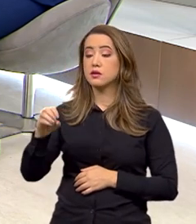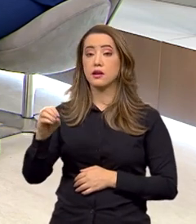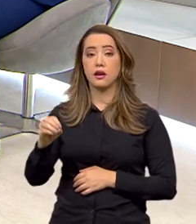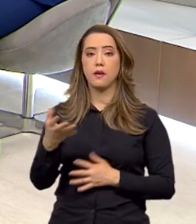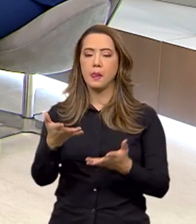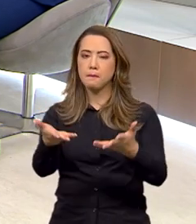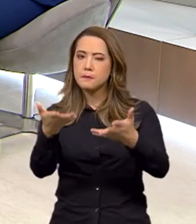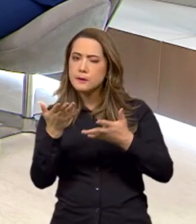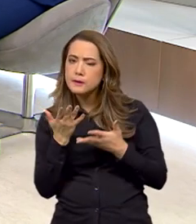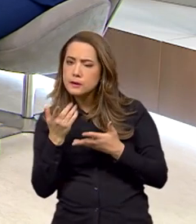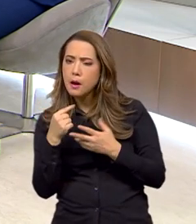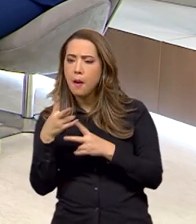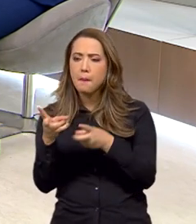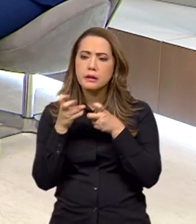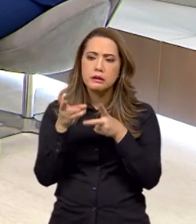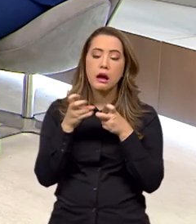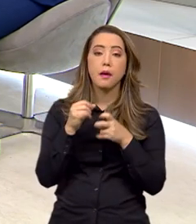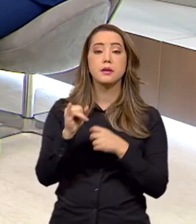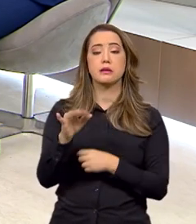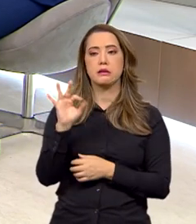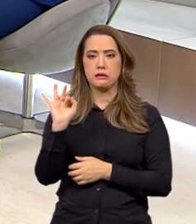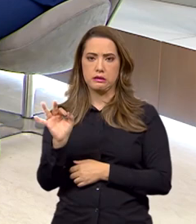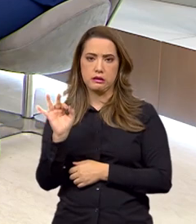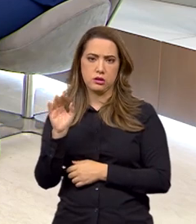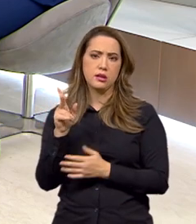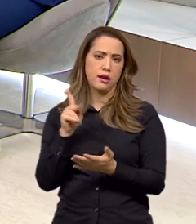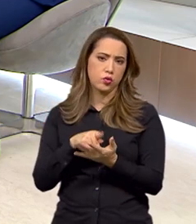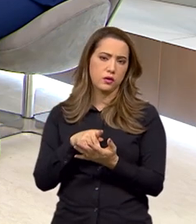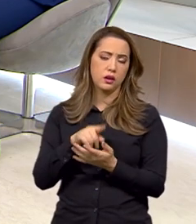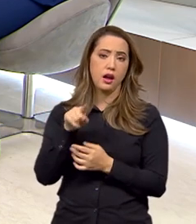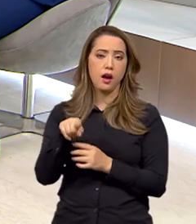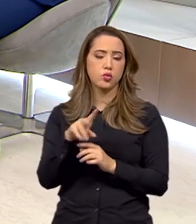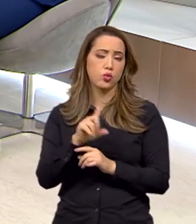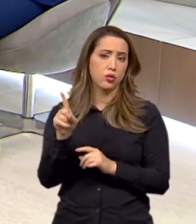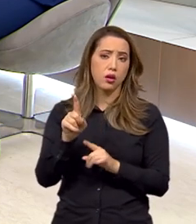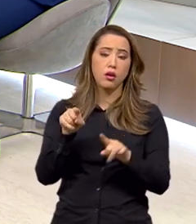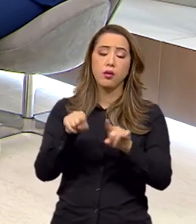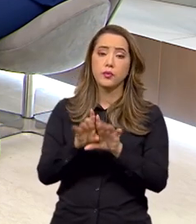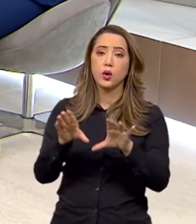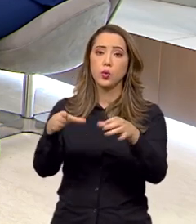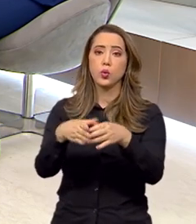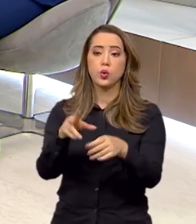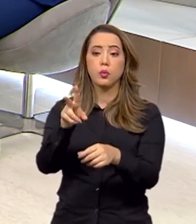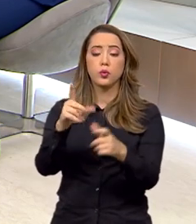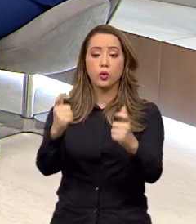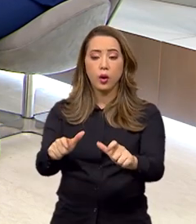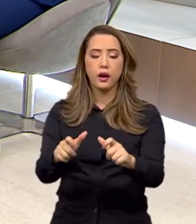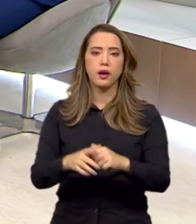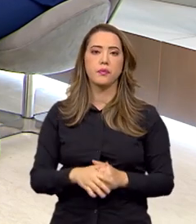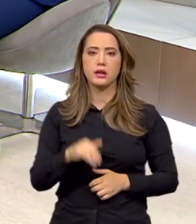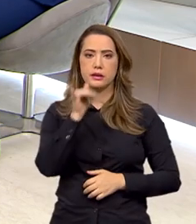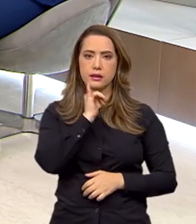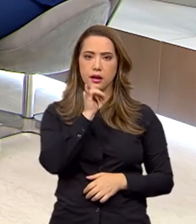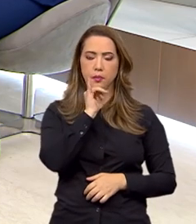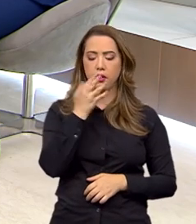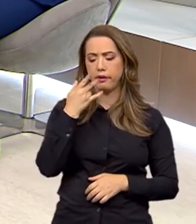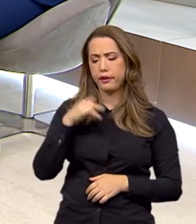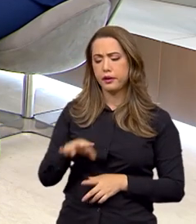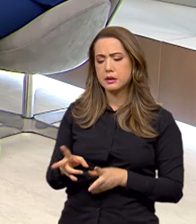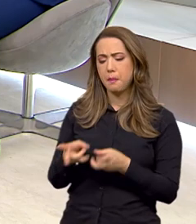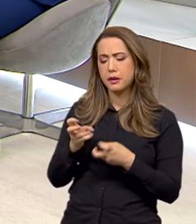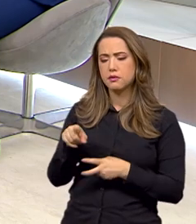um receptáculo de denúncias. Quem vai fazer a apuração é a rede de proteção local. Então, na dúvida, a criança apresentou alguns sinais identificadores,